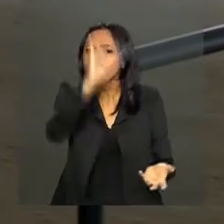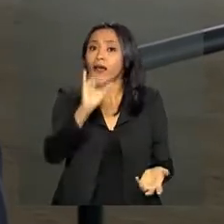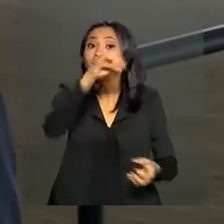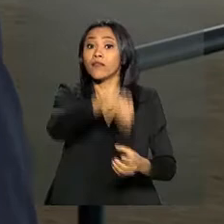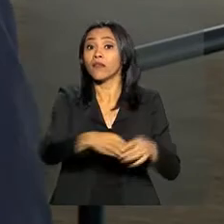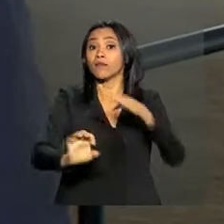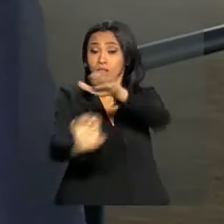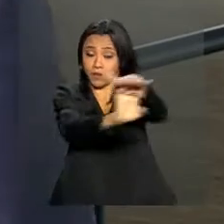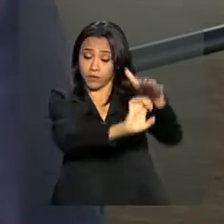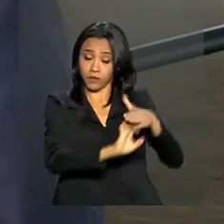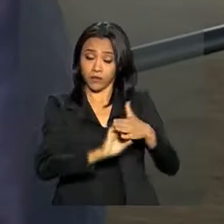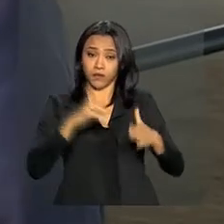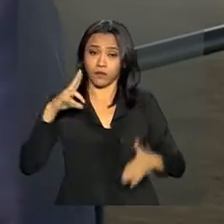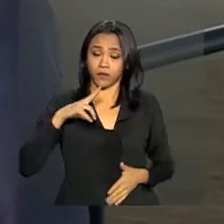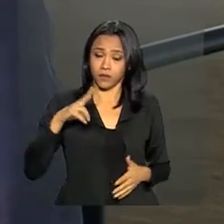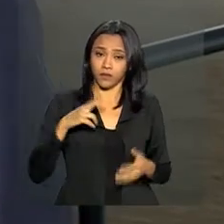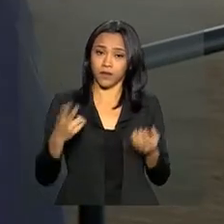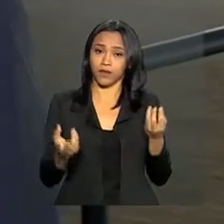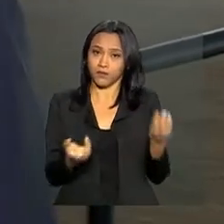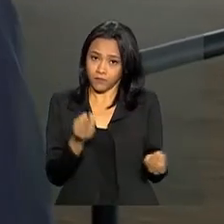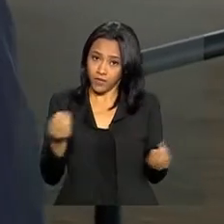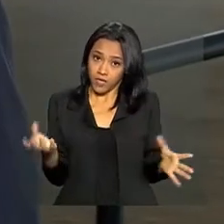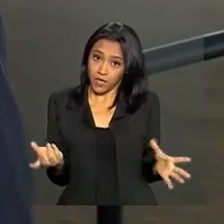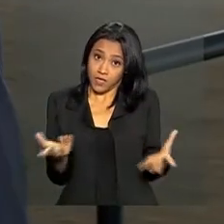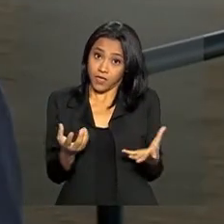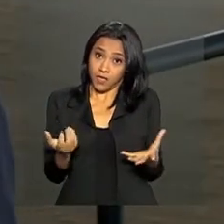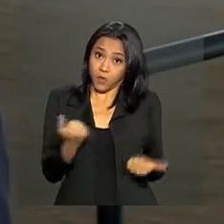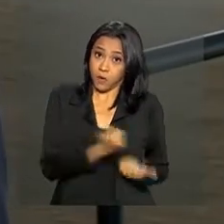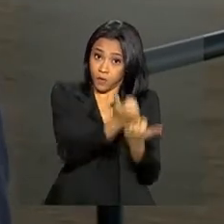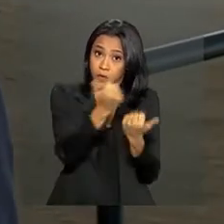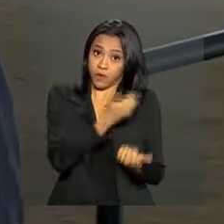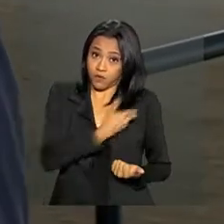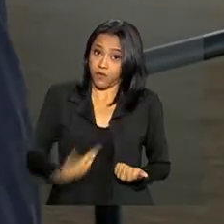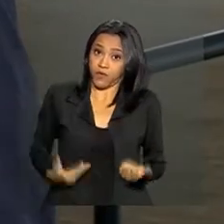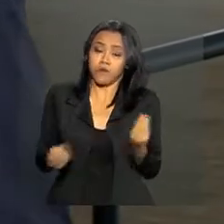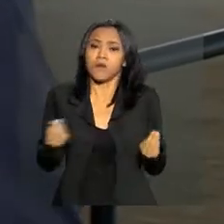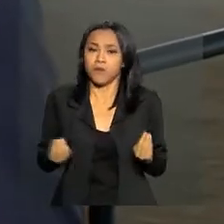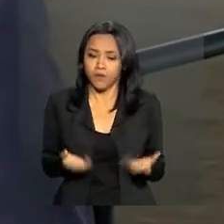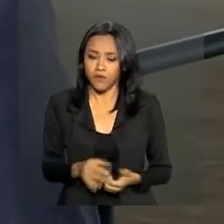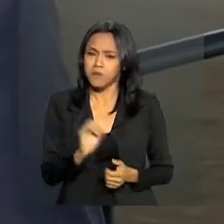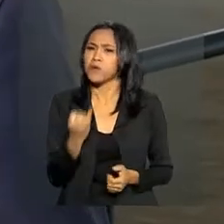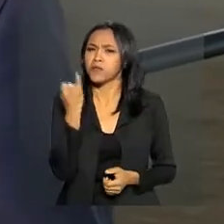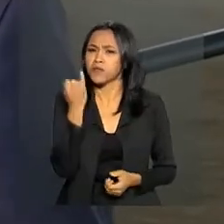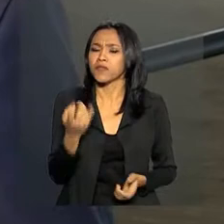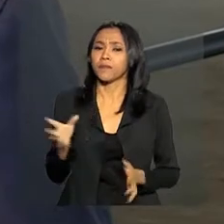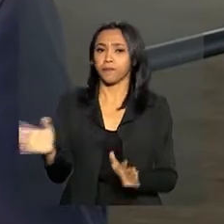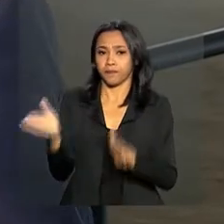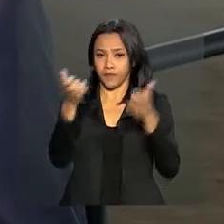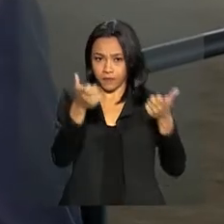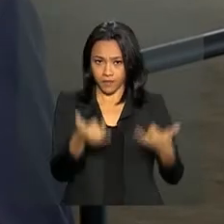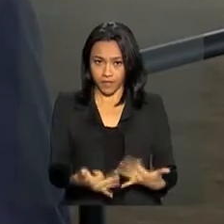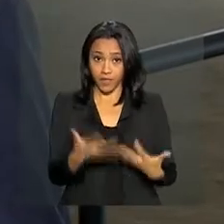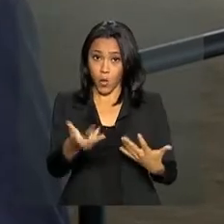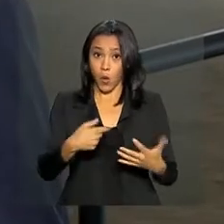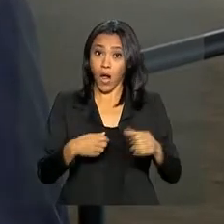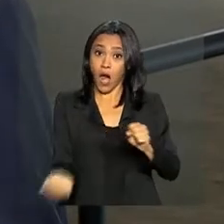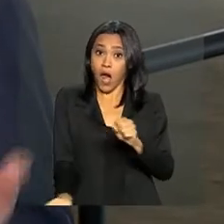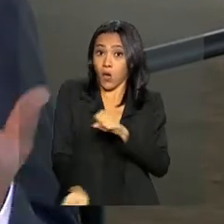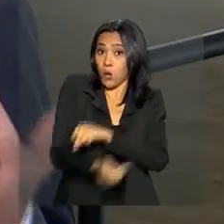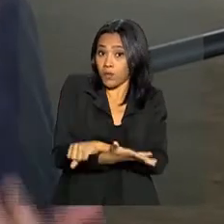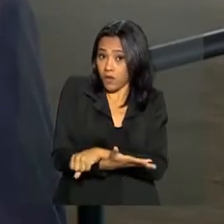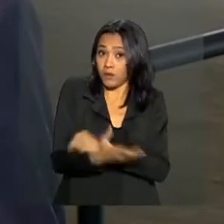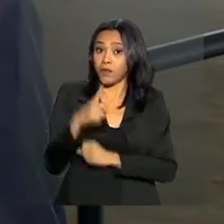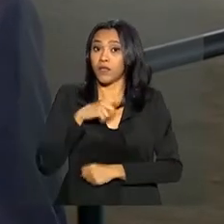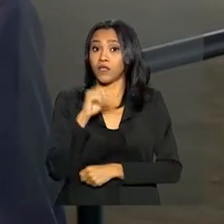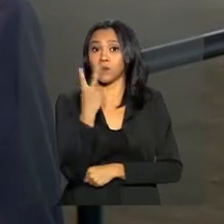privado, com a integração com o setor público? Qual é a importância de fomentar isso? Olha, João, a corrupção tem sempre dois lados. Ela